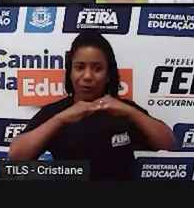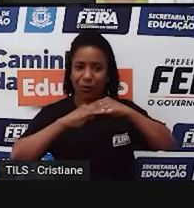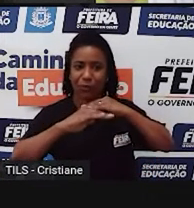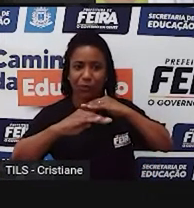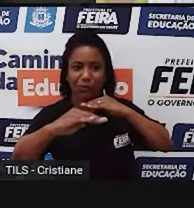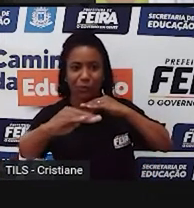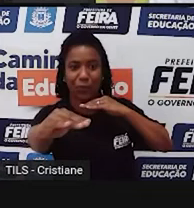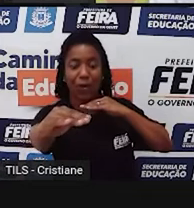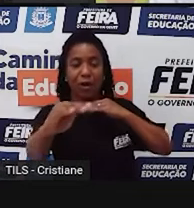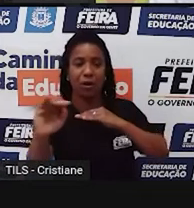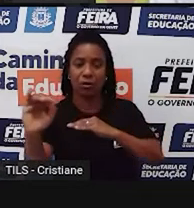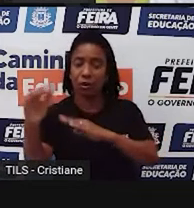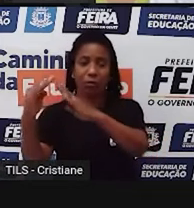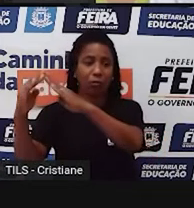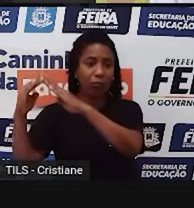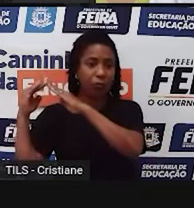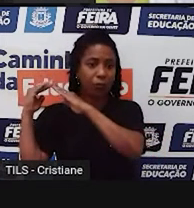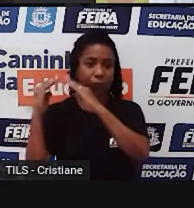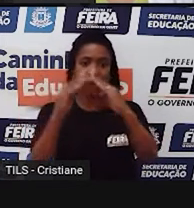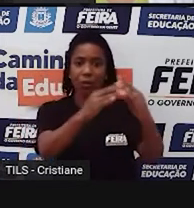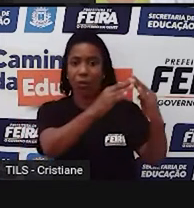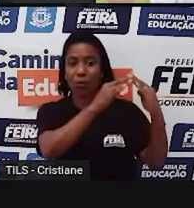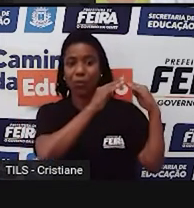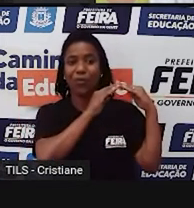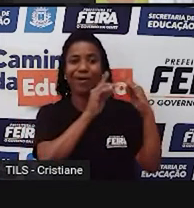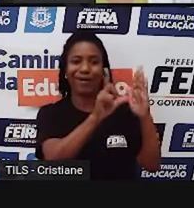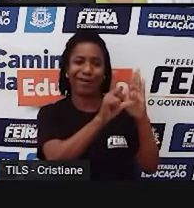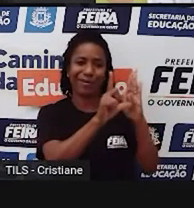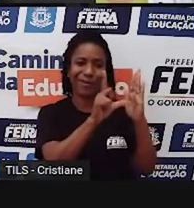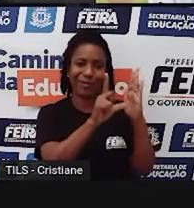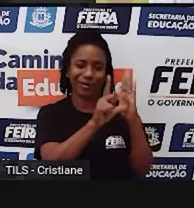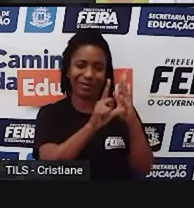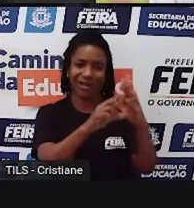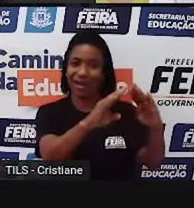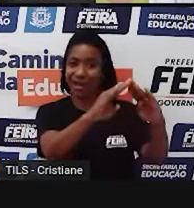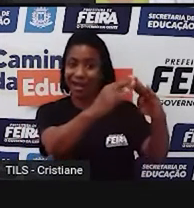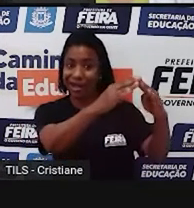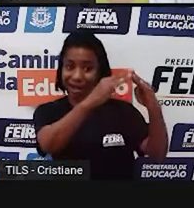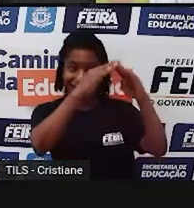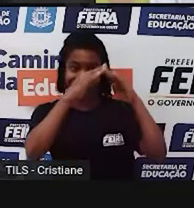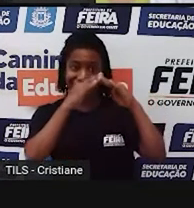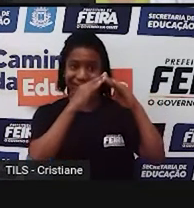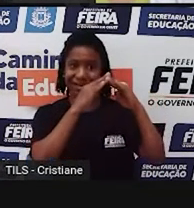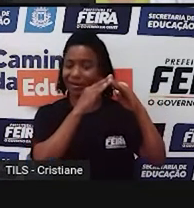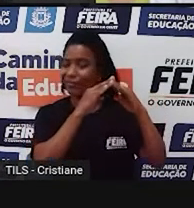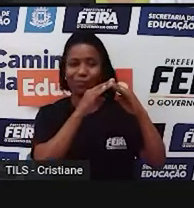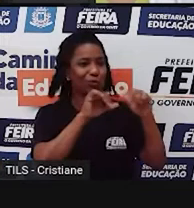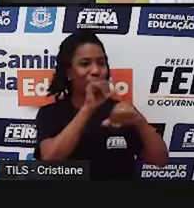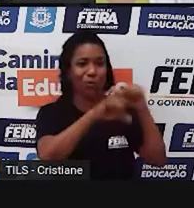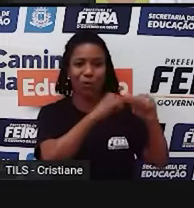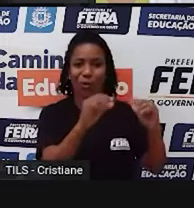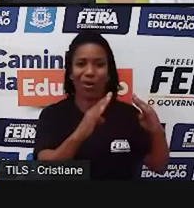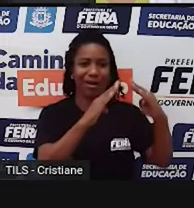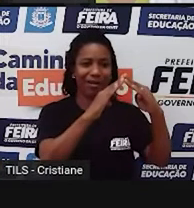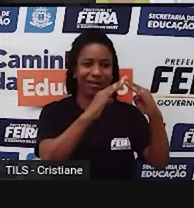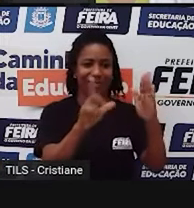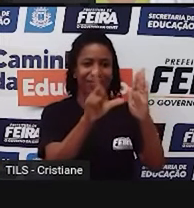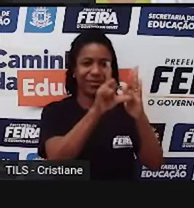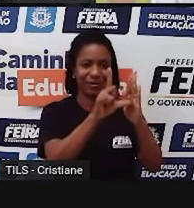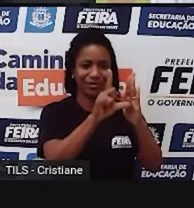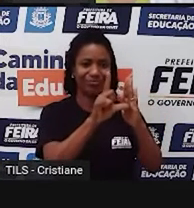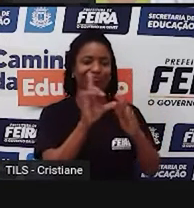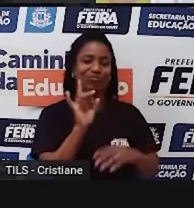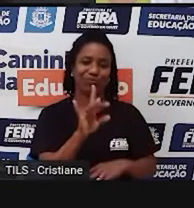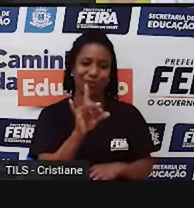lojas. Hoje você não observa mais nenhum casarão, né, nessa Avenida, gente, né, tudo loja